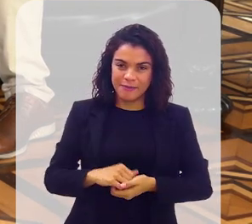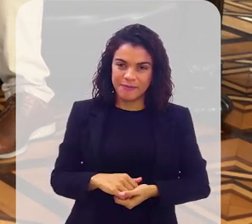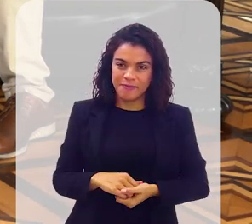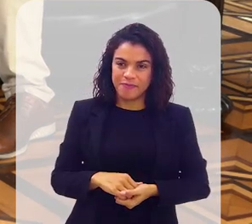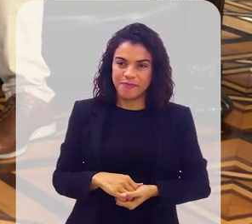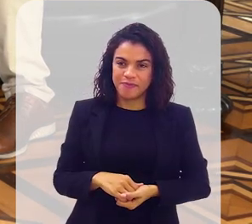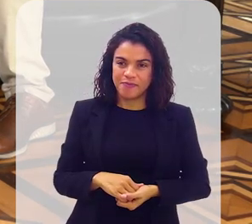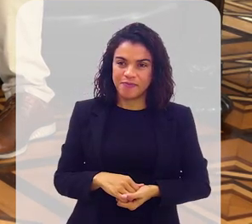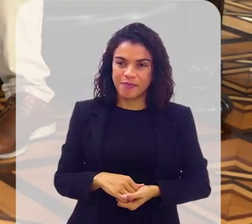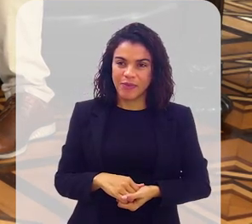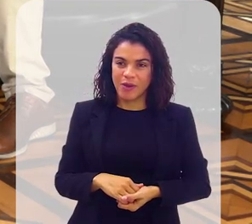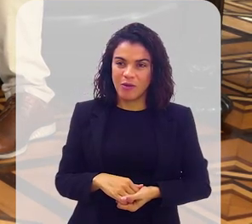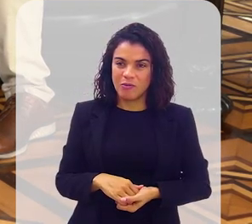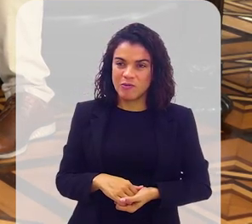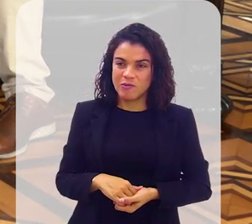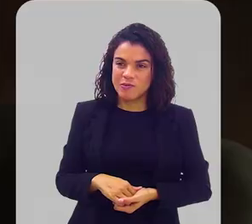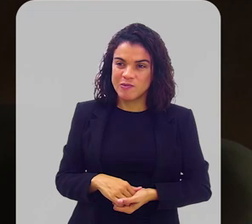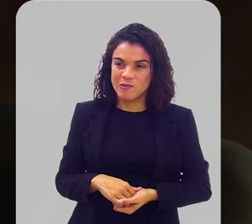adoração?